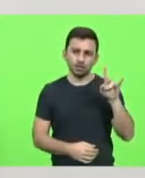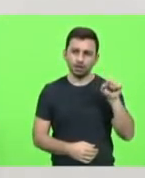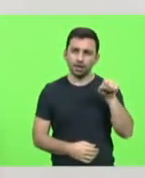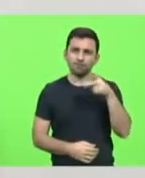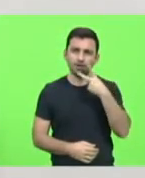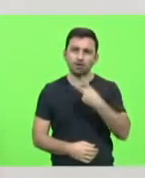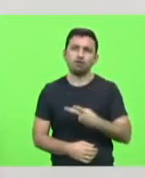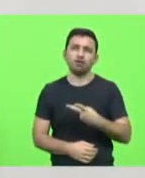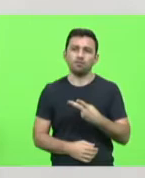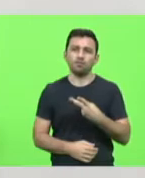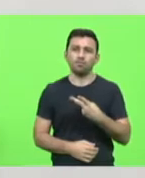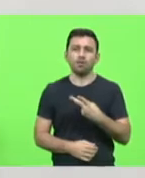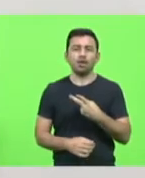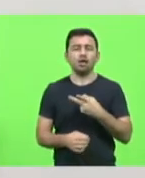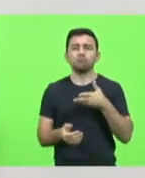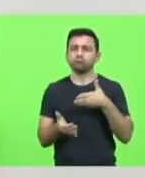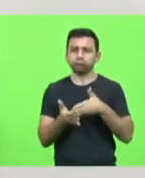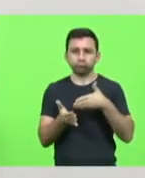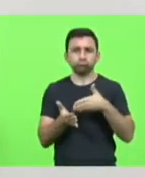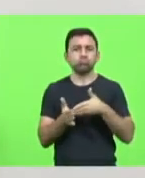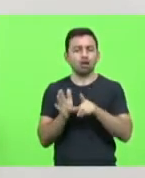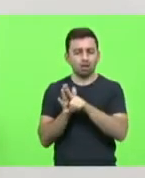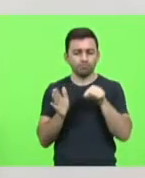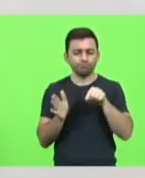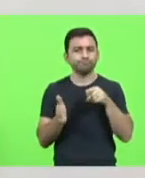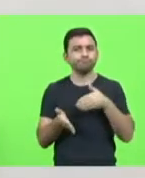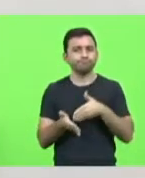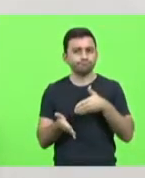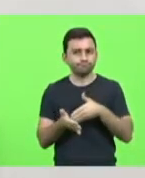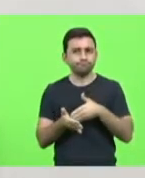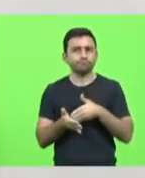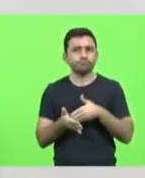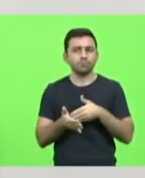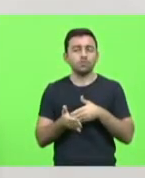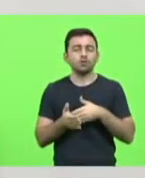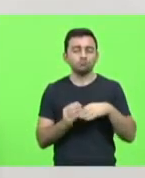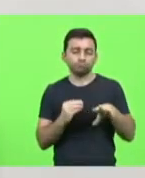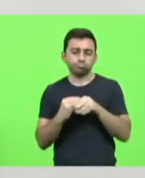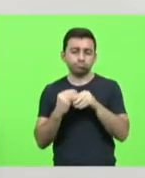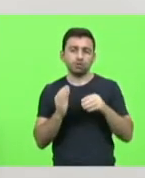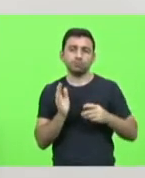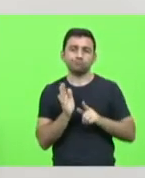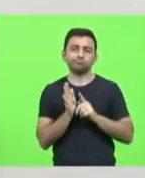ela impede, inclusive, a reposição do déficit inflacionário.